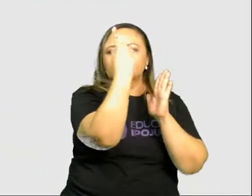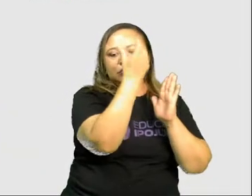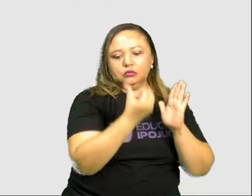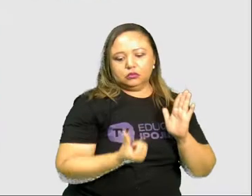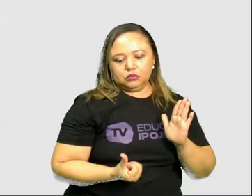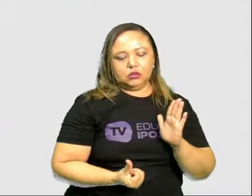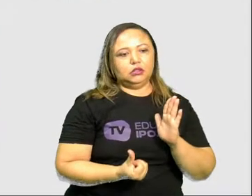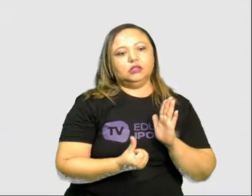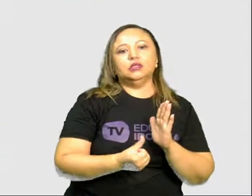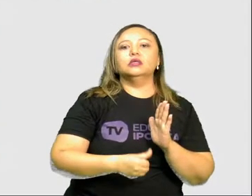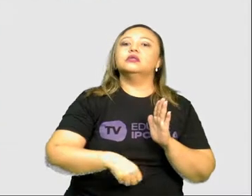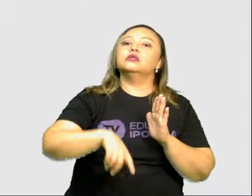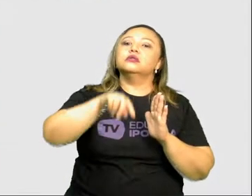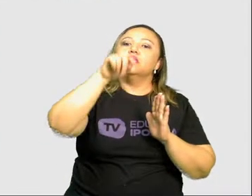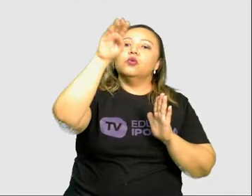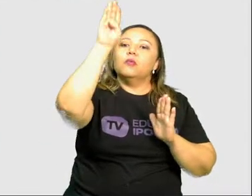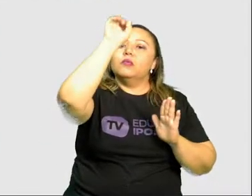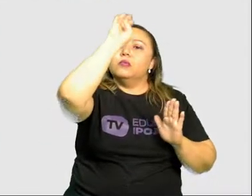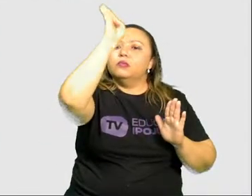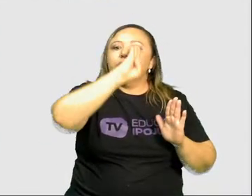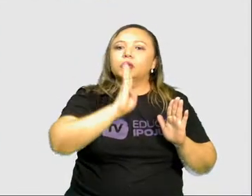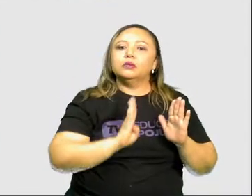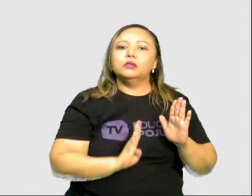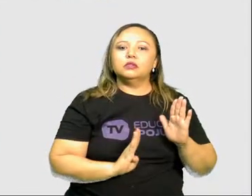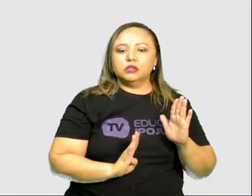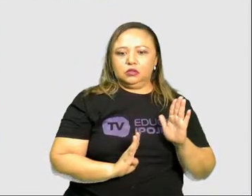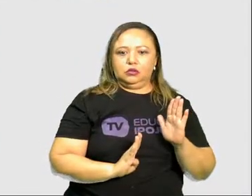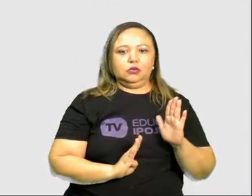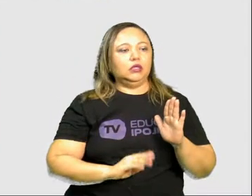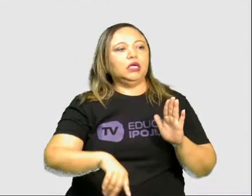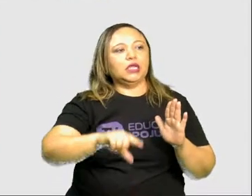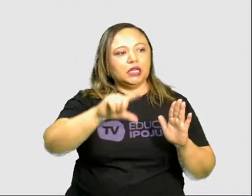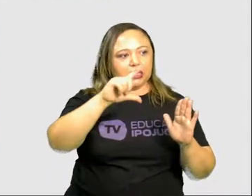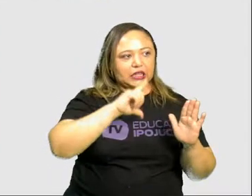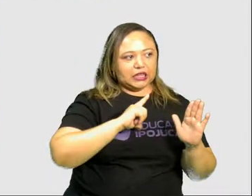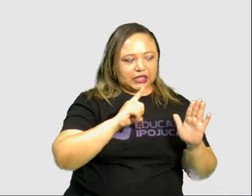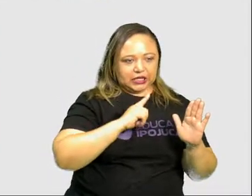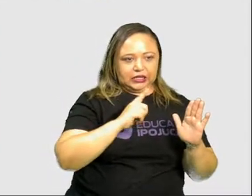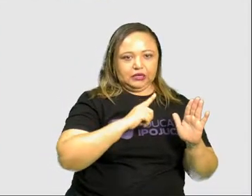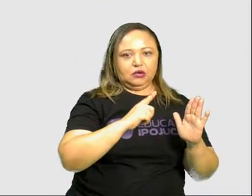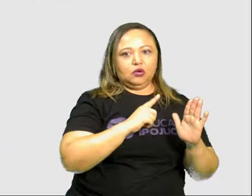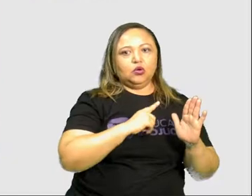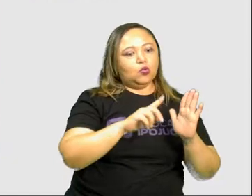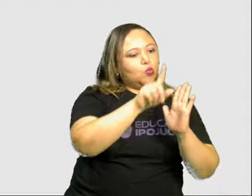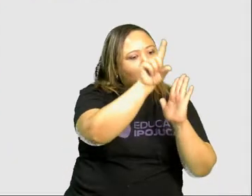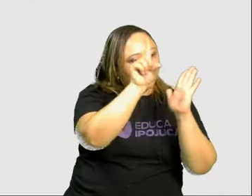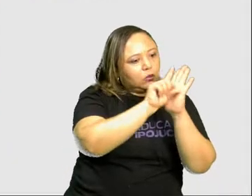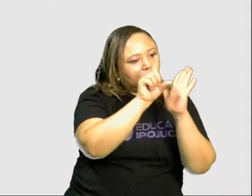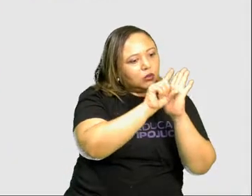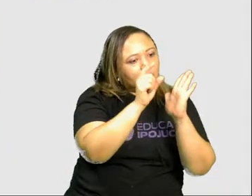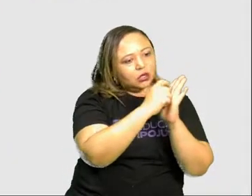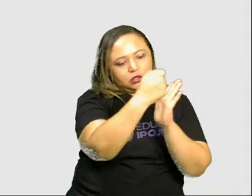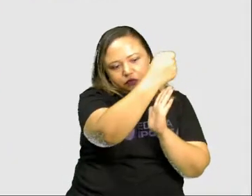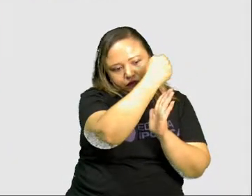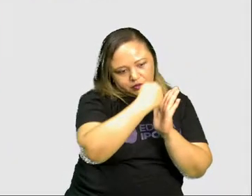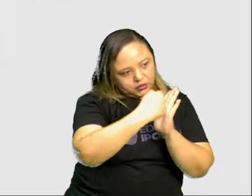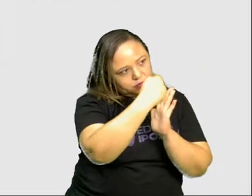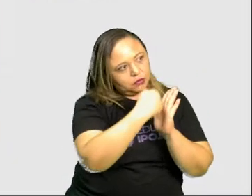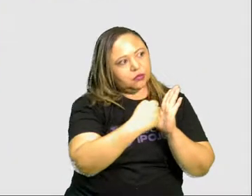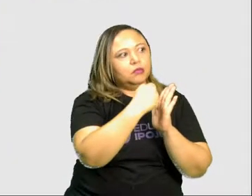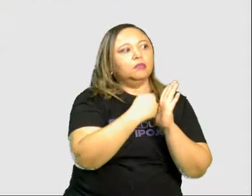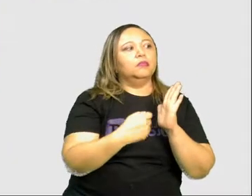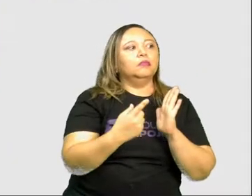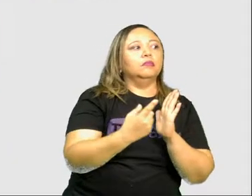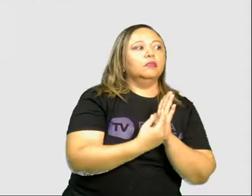apenas a área estabelecida pelo Tratado de Tordesilhas, assinado em 1494 por